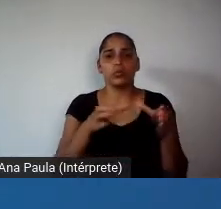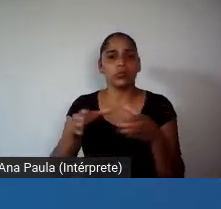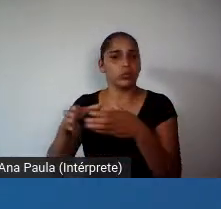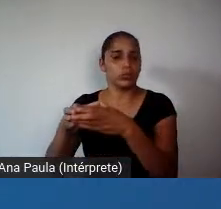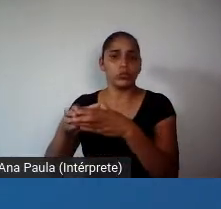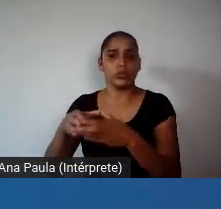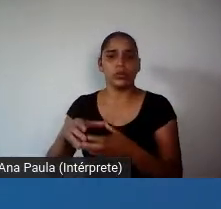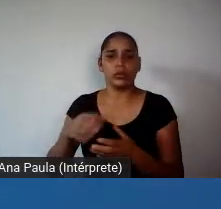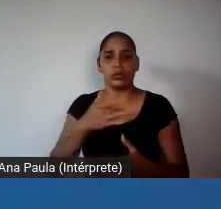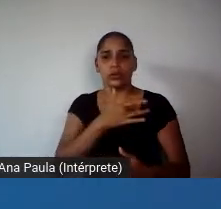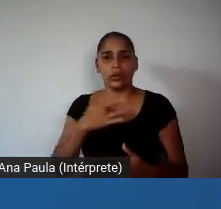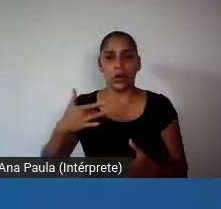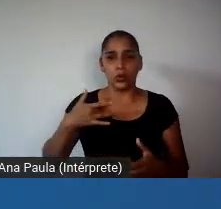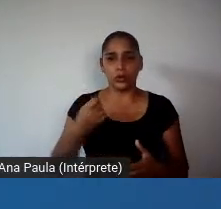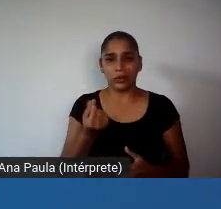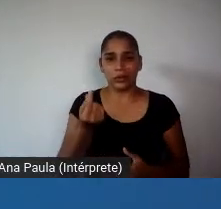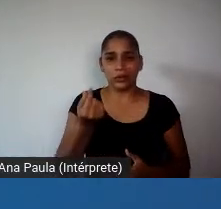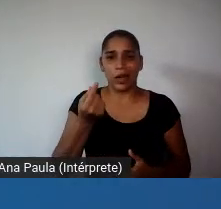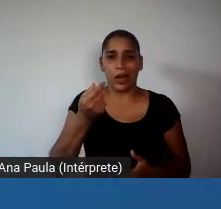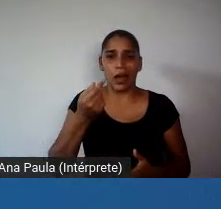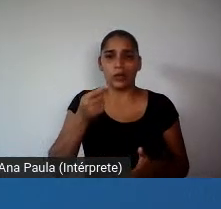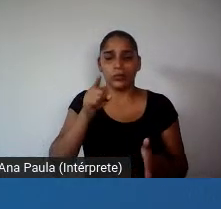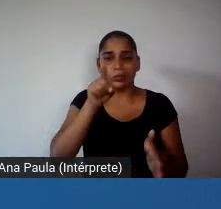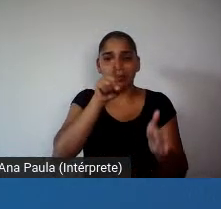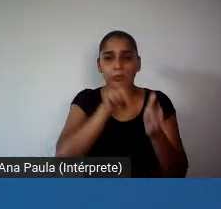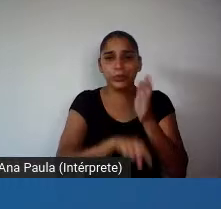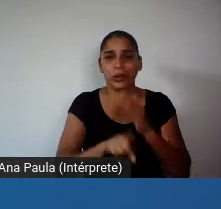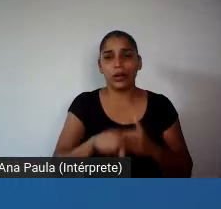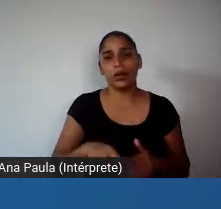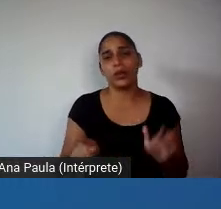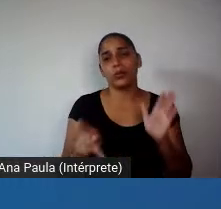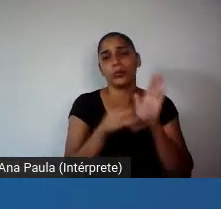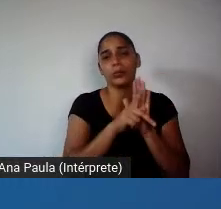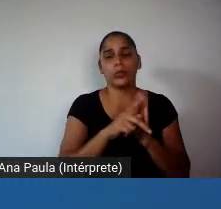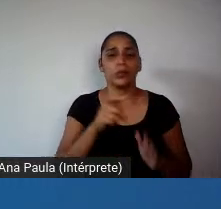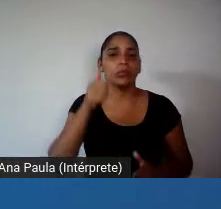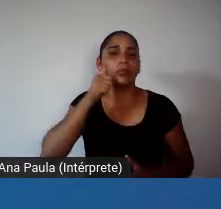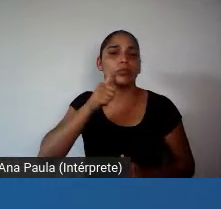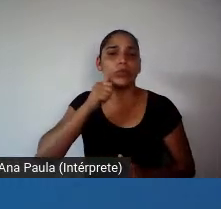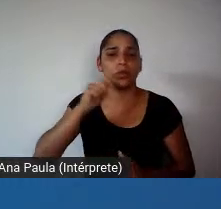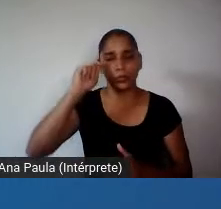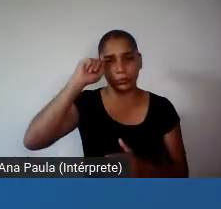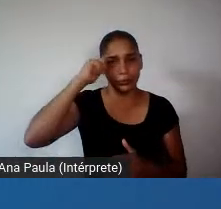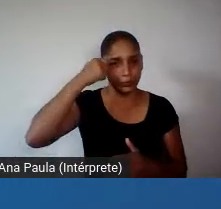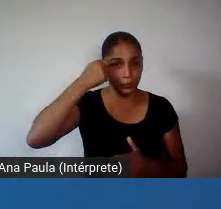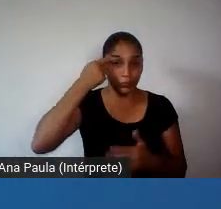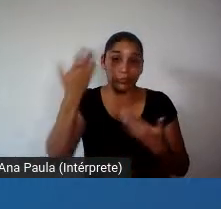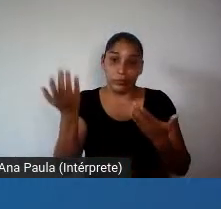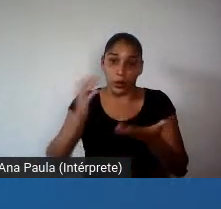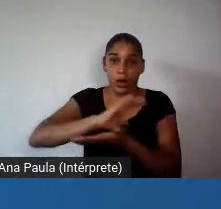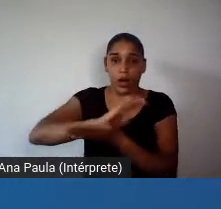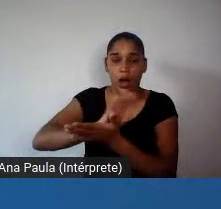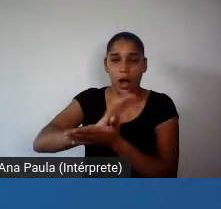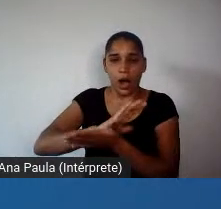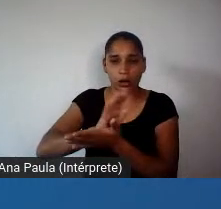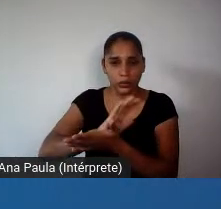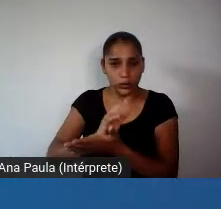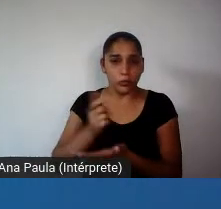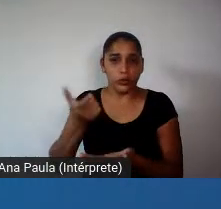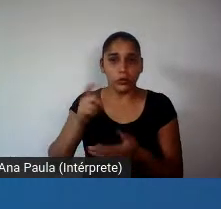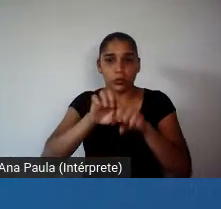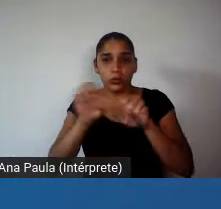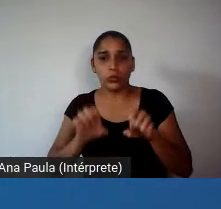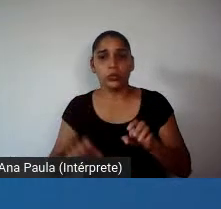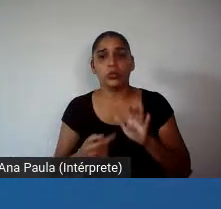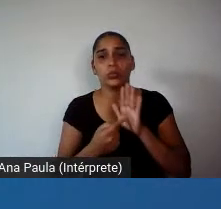os menores salários são das mulheres negras. Então, o racismo estrutural